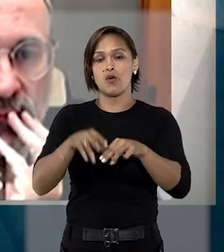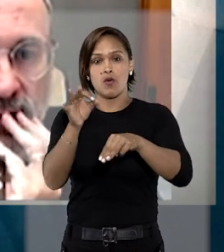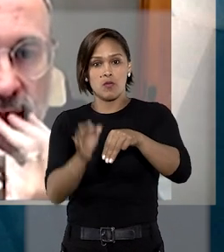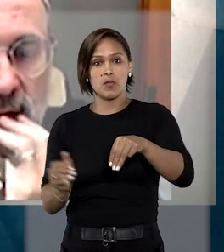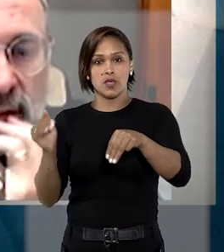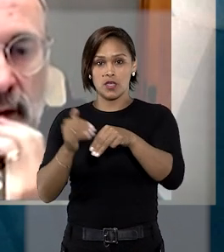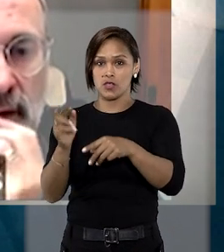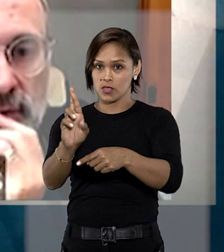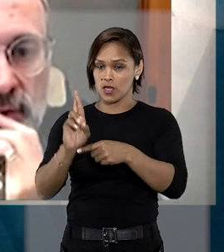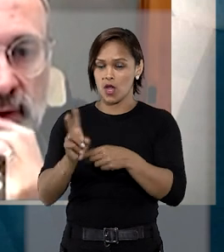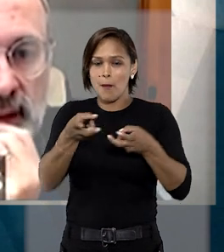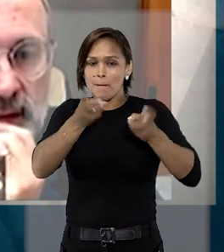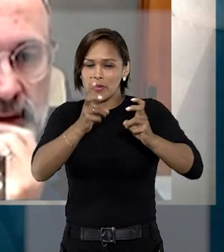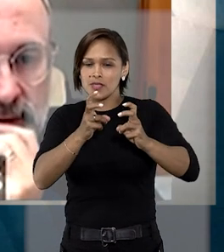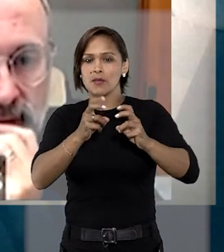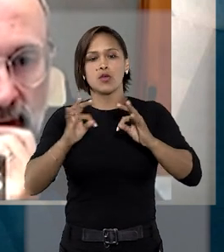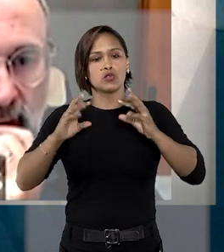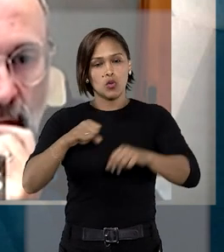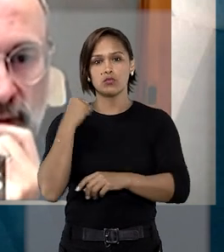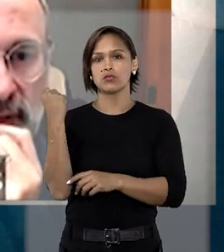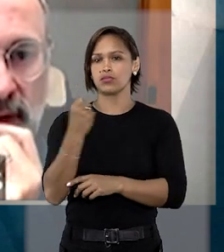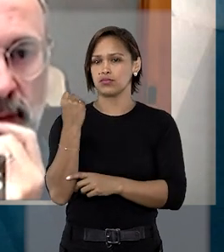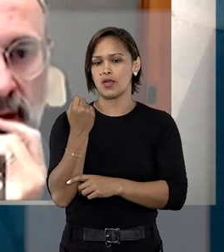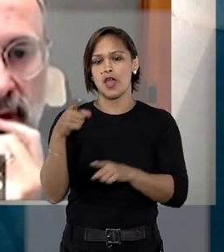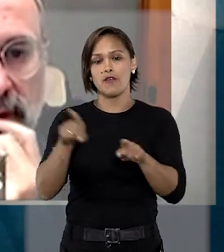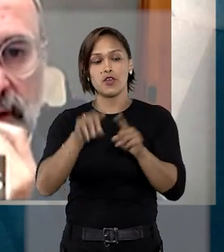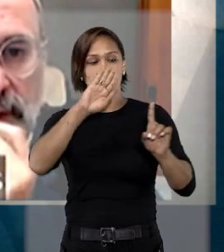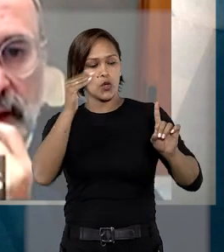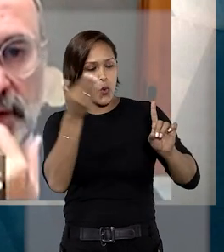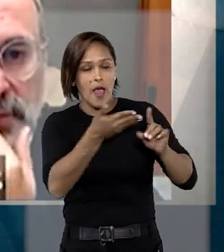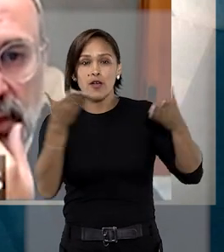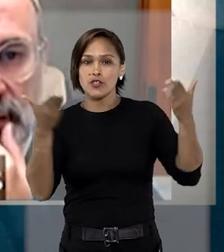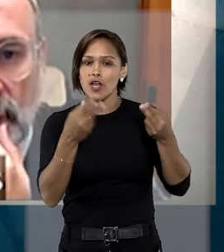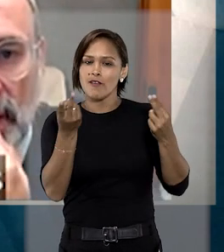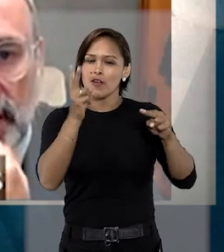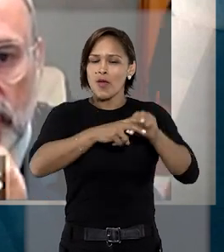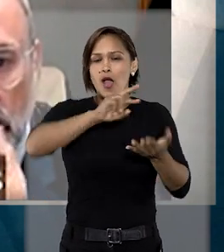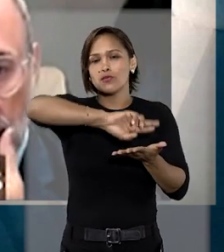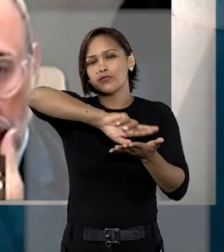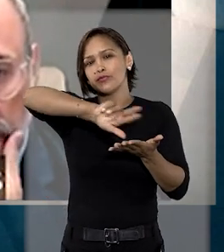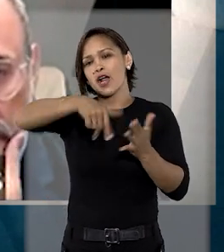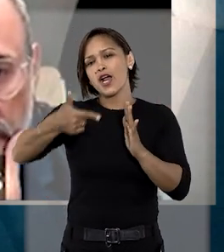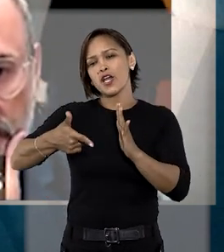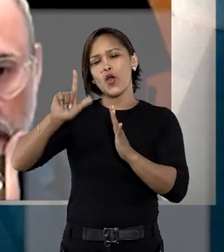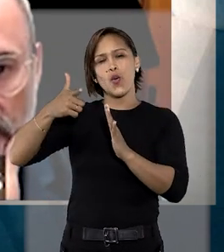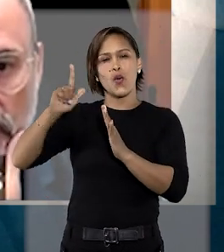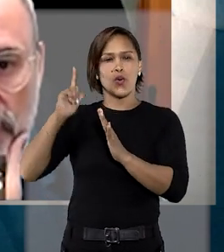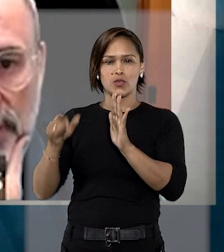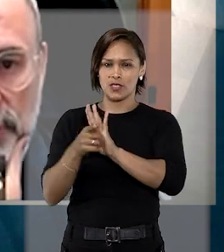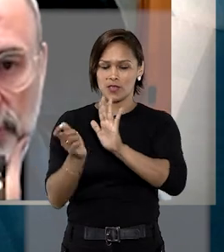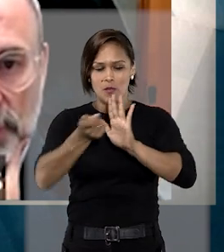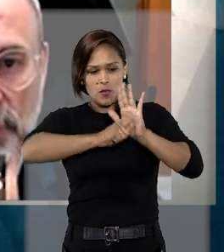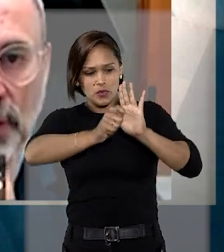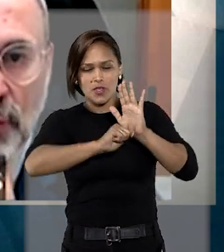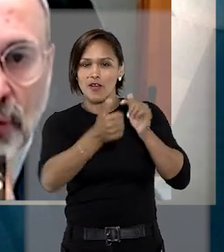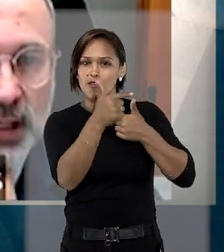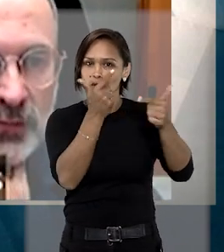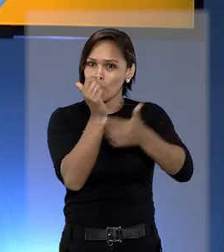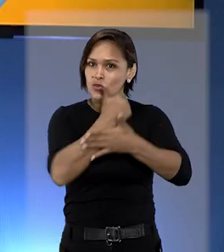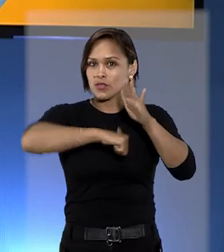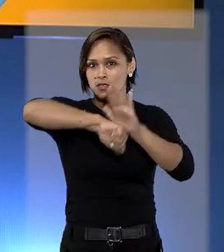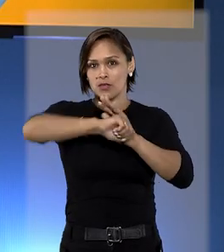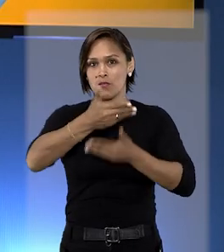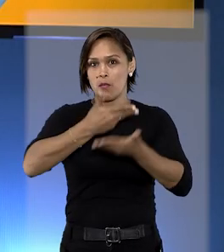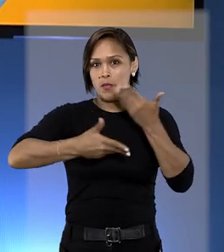Rei Júnior observou que os fatos são graves e que o réu já foi preso diversas vezes por tráfico de drogas e outros crimes.